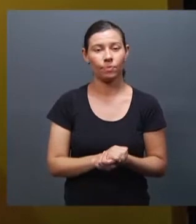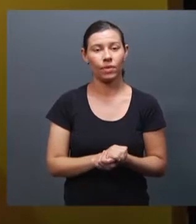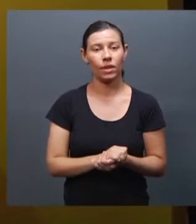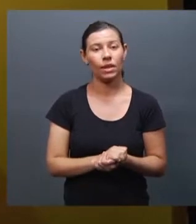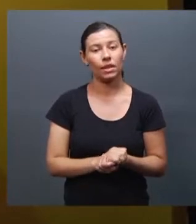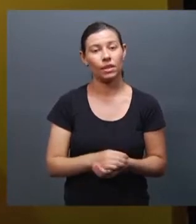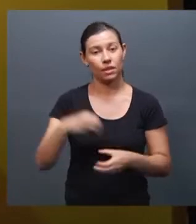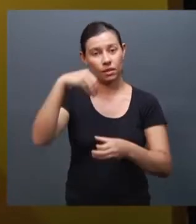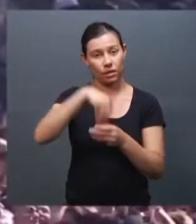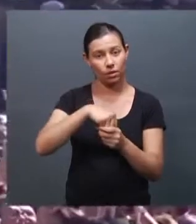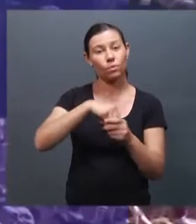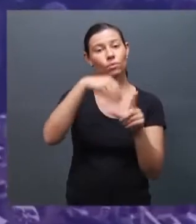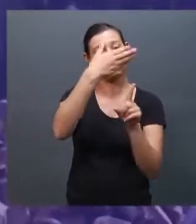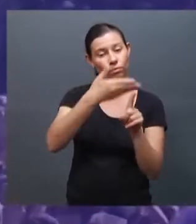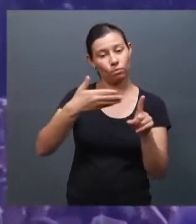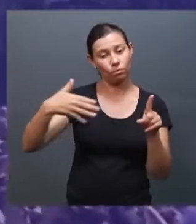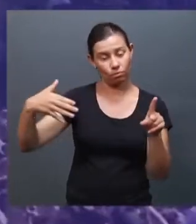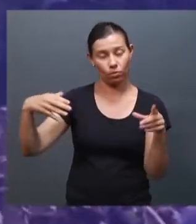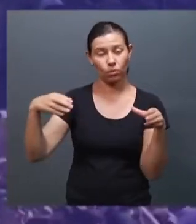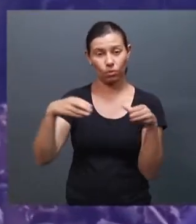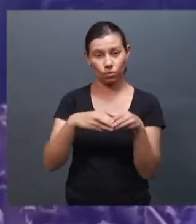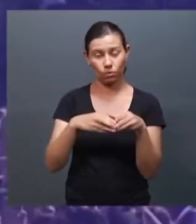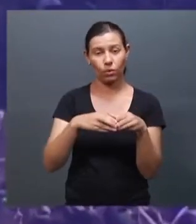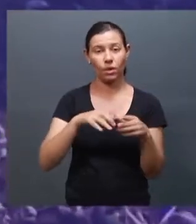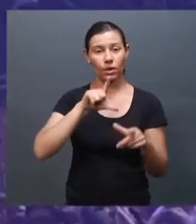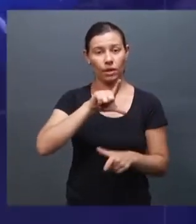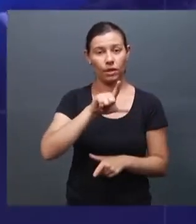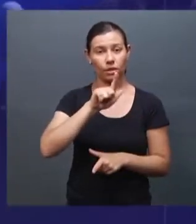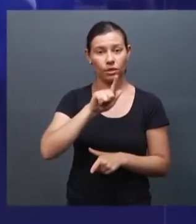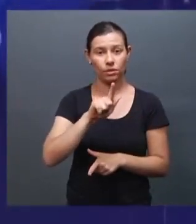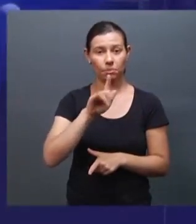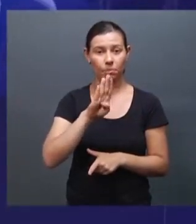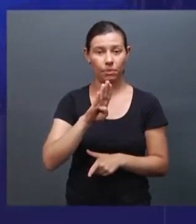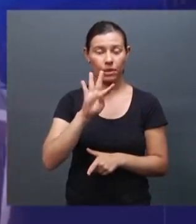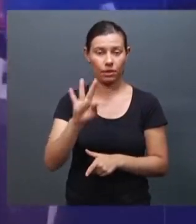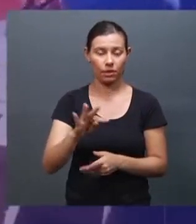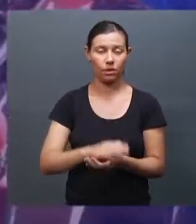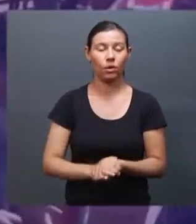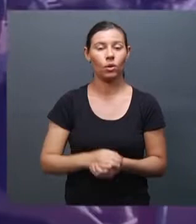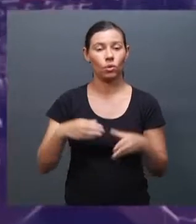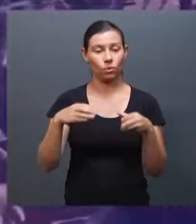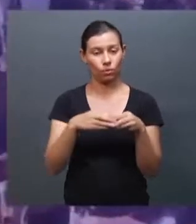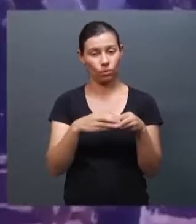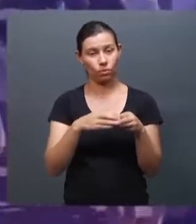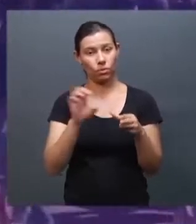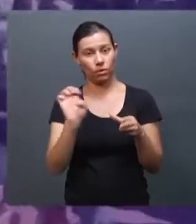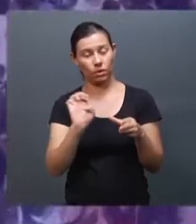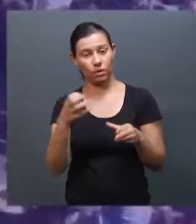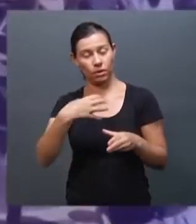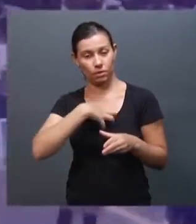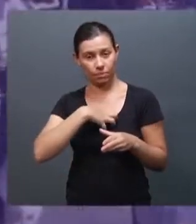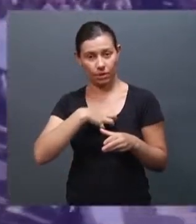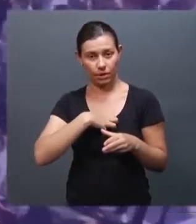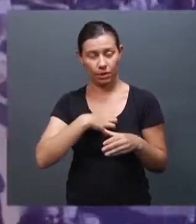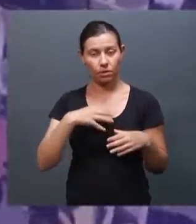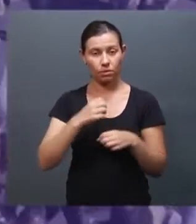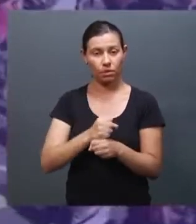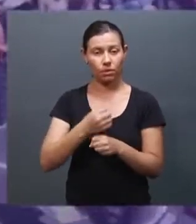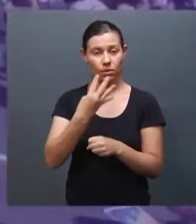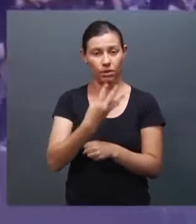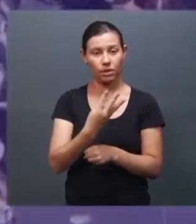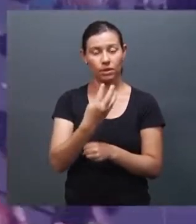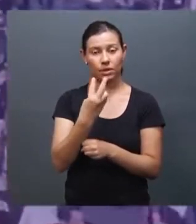LGBTQI+. De acordo com o Grupo Gay da Bahia, 420 mortes foram registradas em